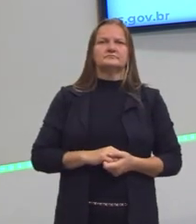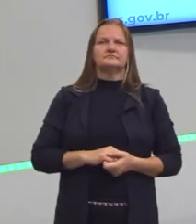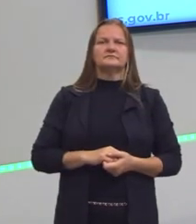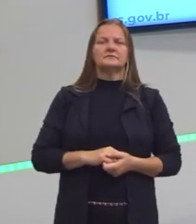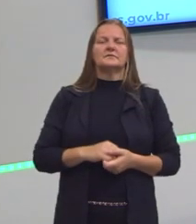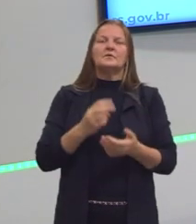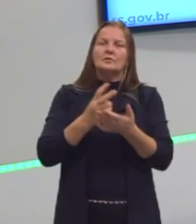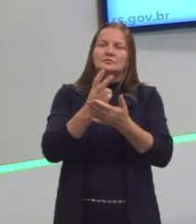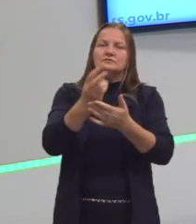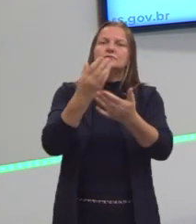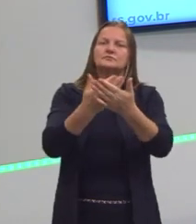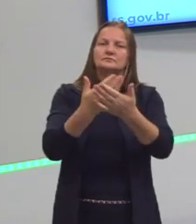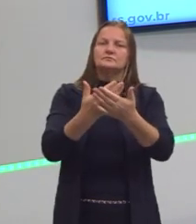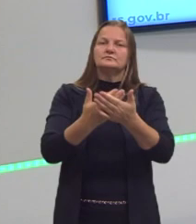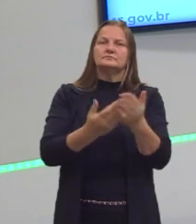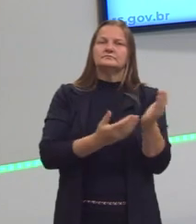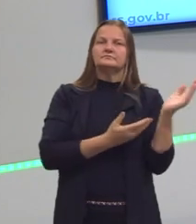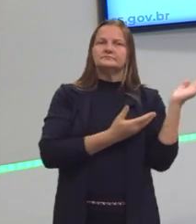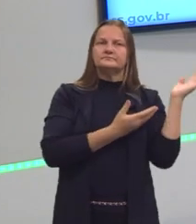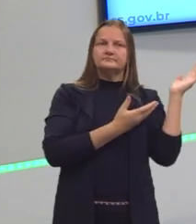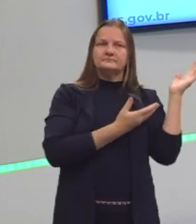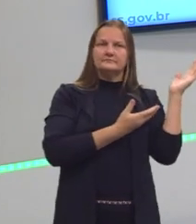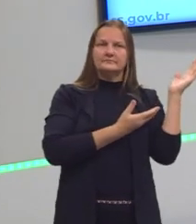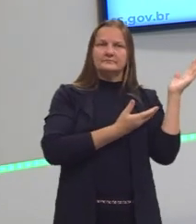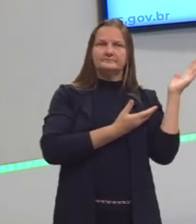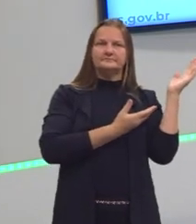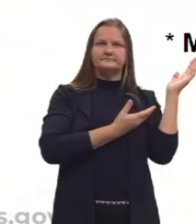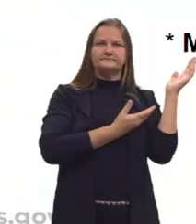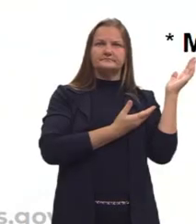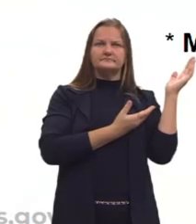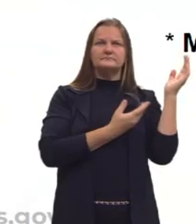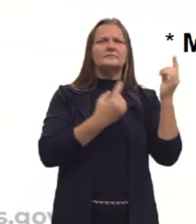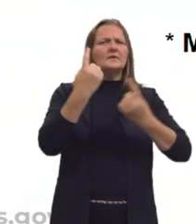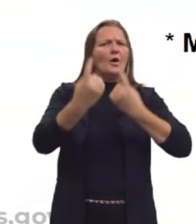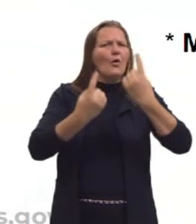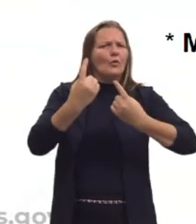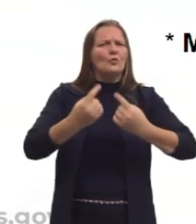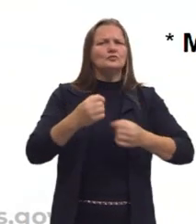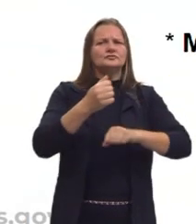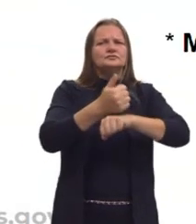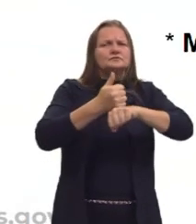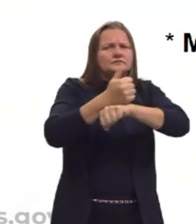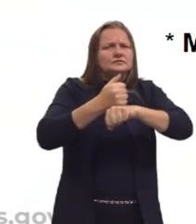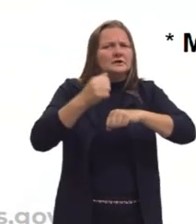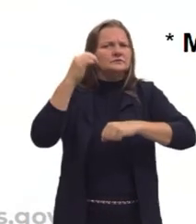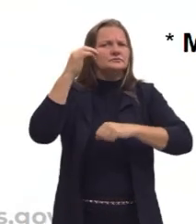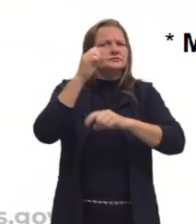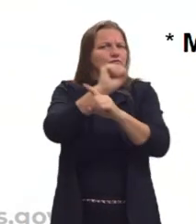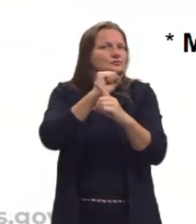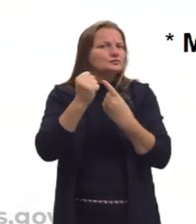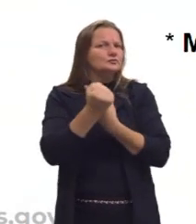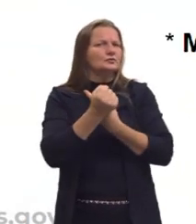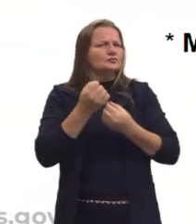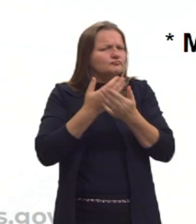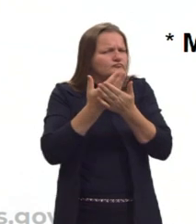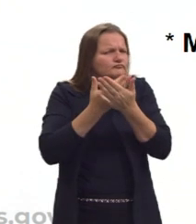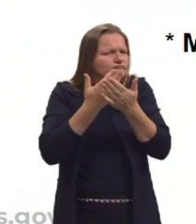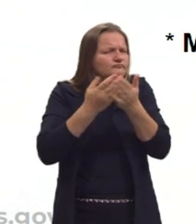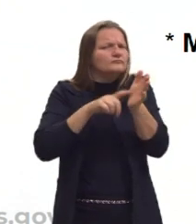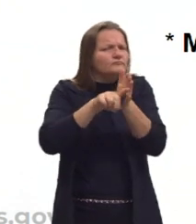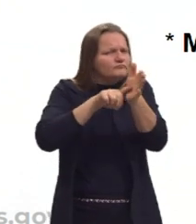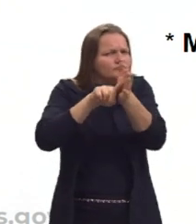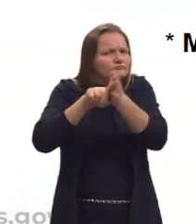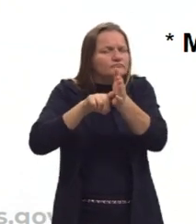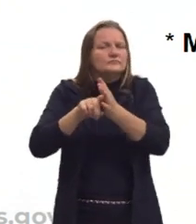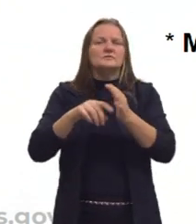Seguindo nossa aula, vamos ver alguns principais sociólogos que estudam essa questão da estratificação e das